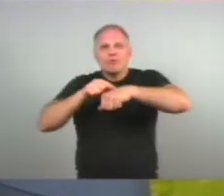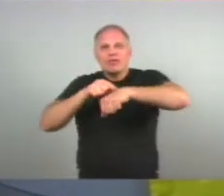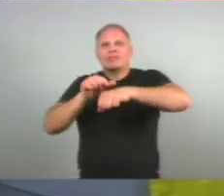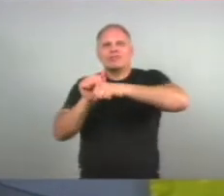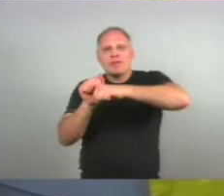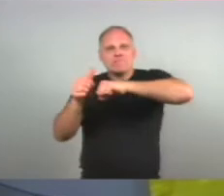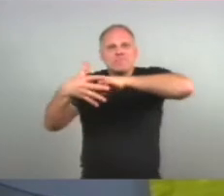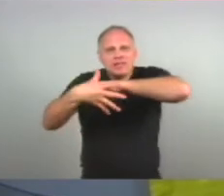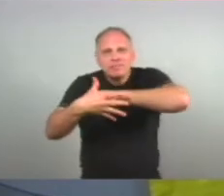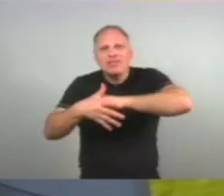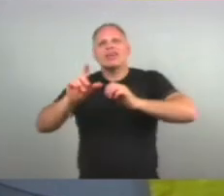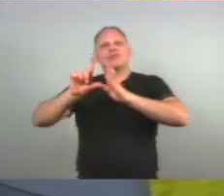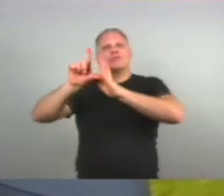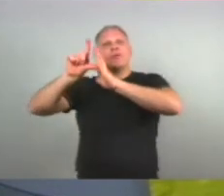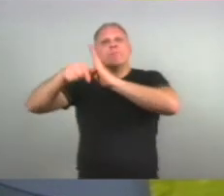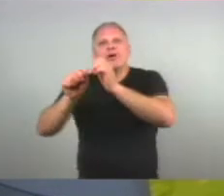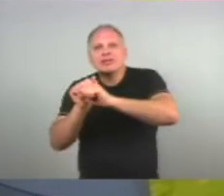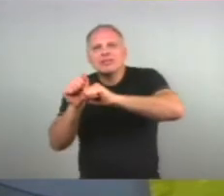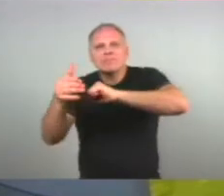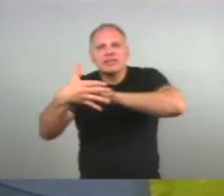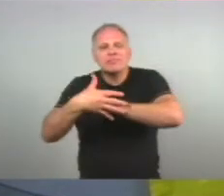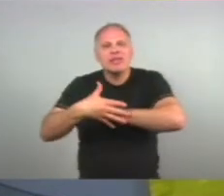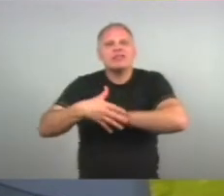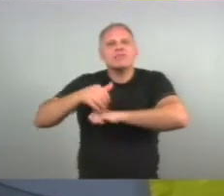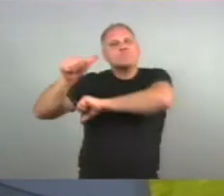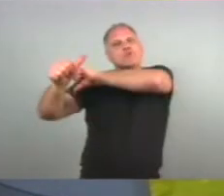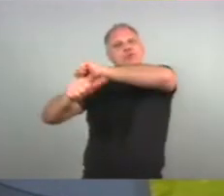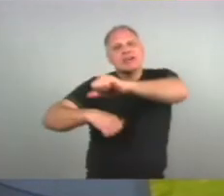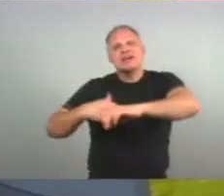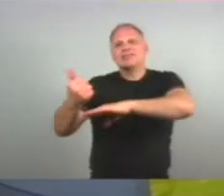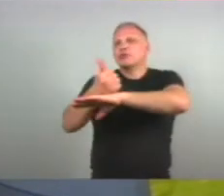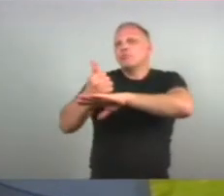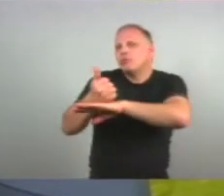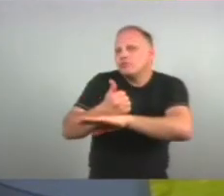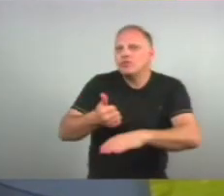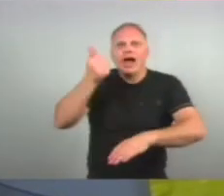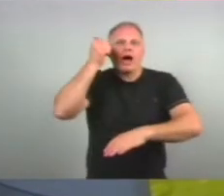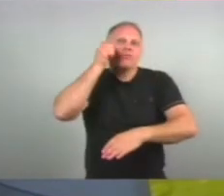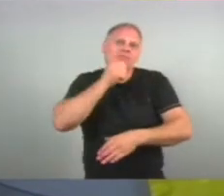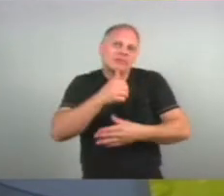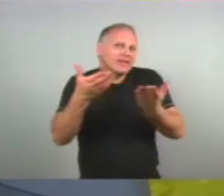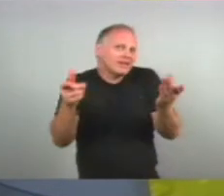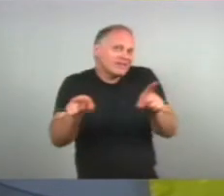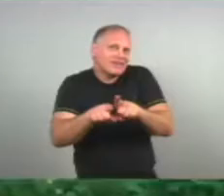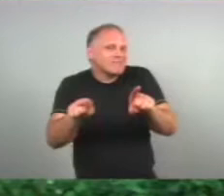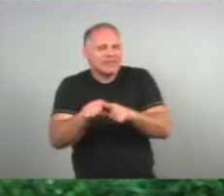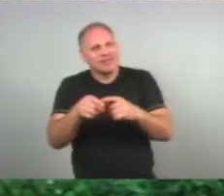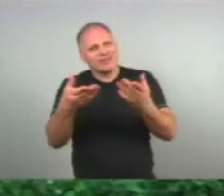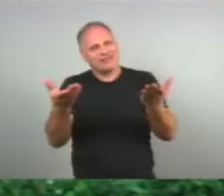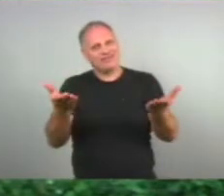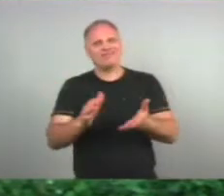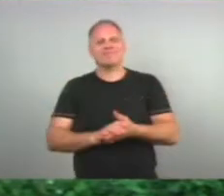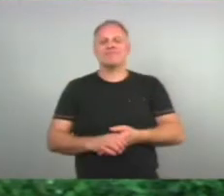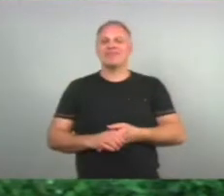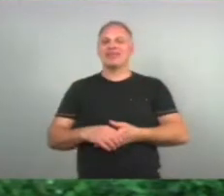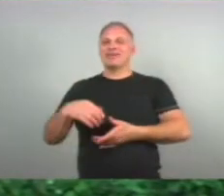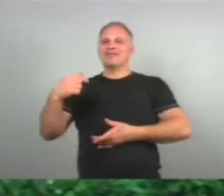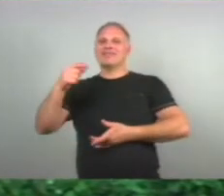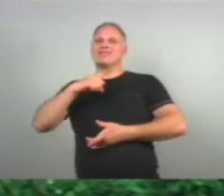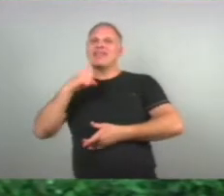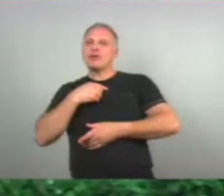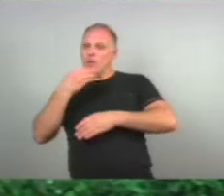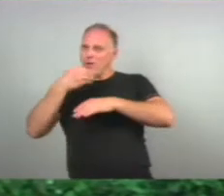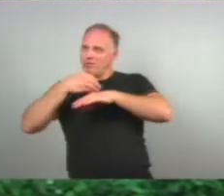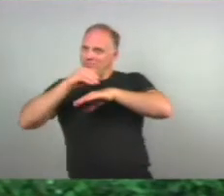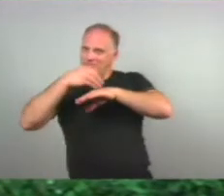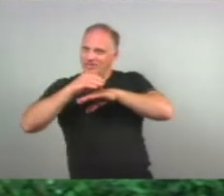-pandemia De se reinventar Como profissionais Como mulher Eu deixaria o recado Assim que